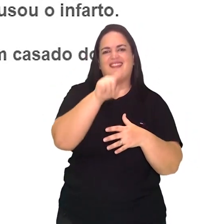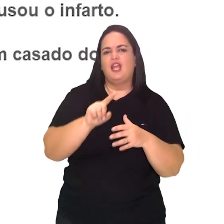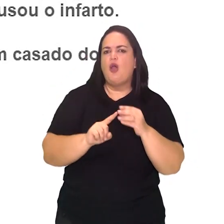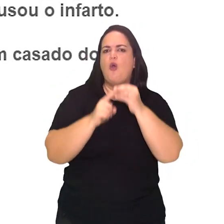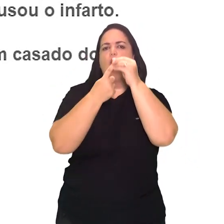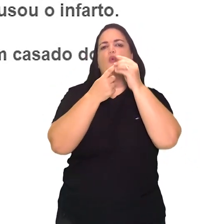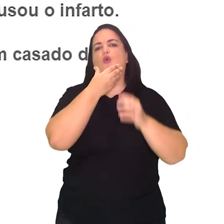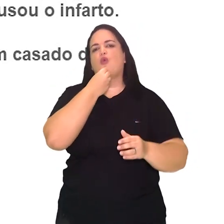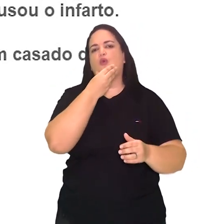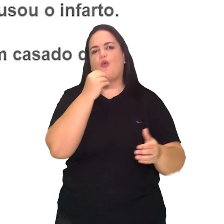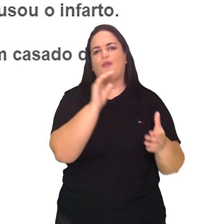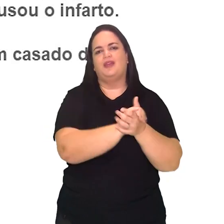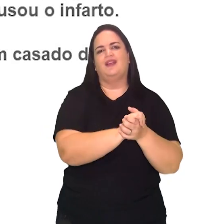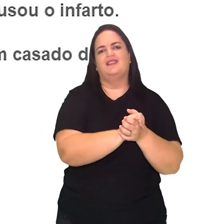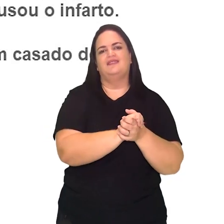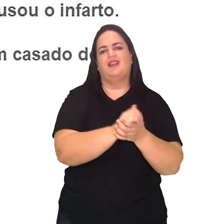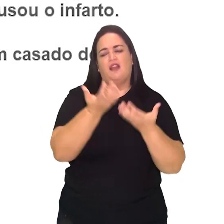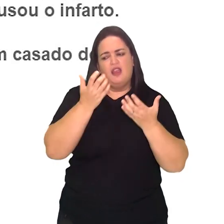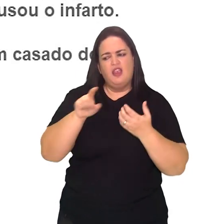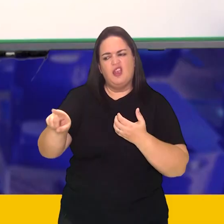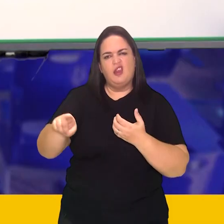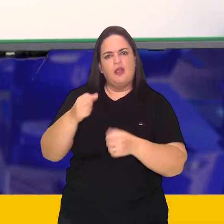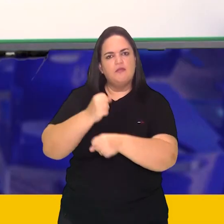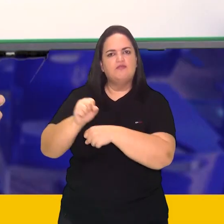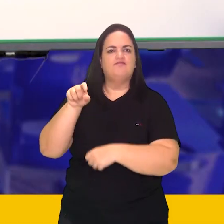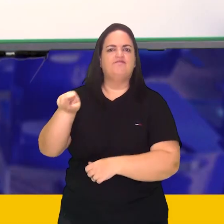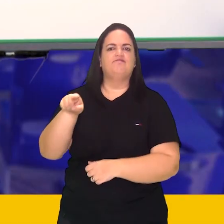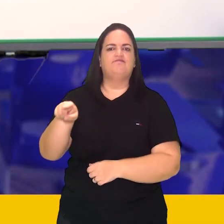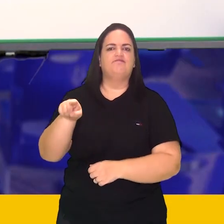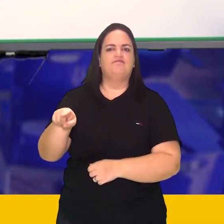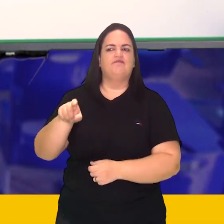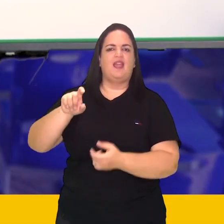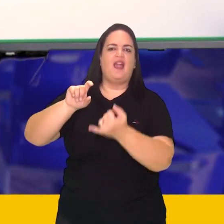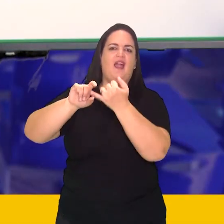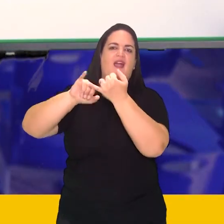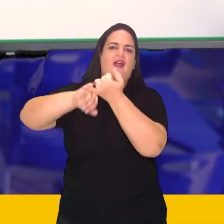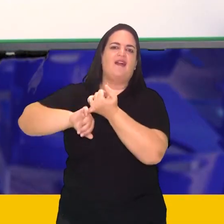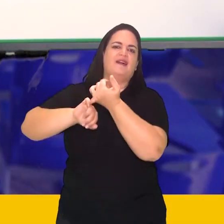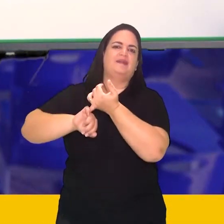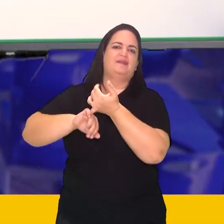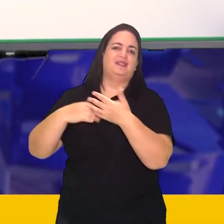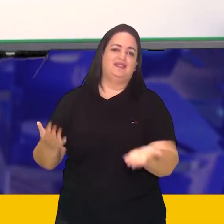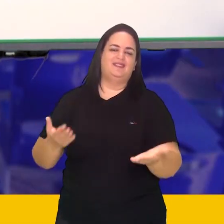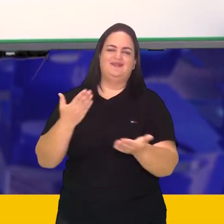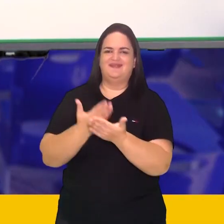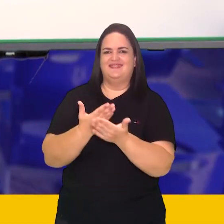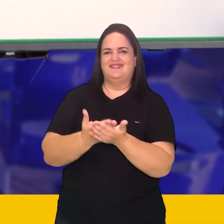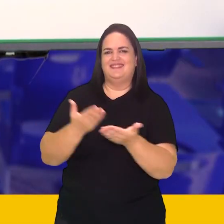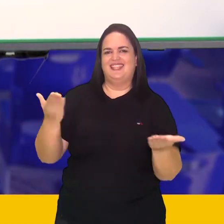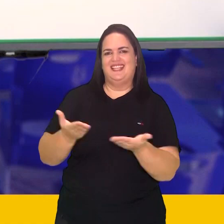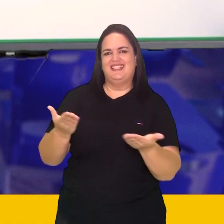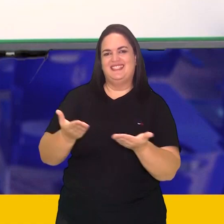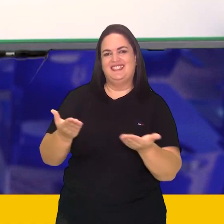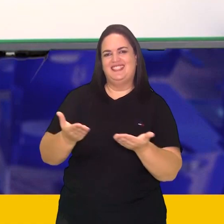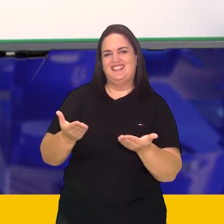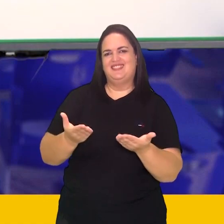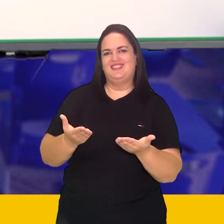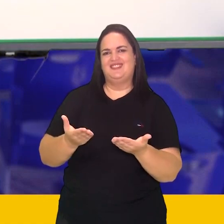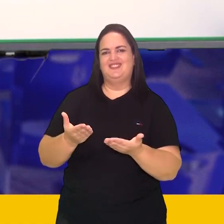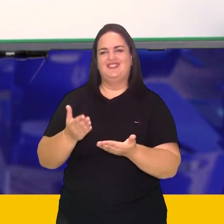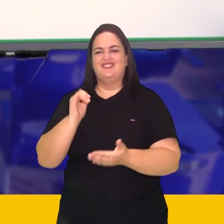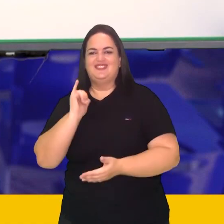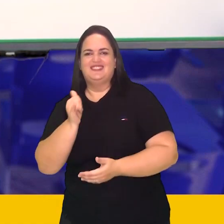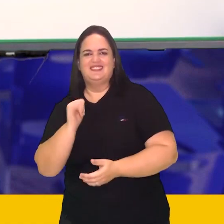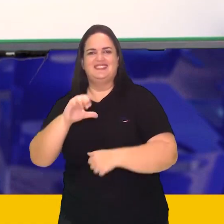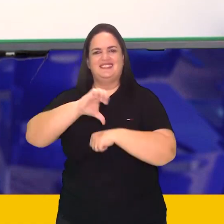portanto, teria interesse de se livrar da amante. Essa foi a nossa aula de hoje, a segunda e última aula sobre narrativa de enigma.